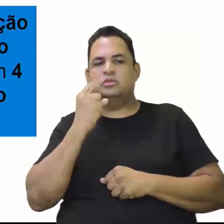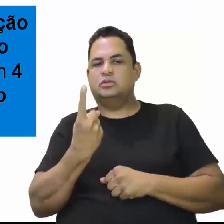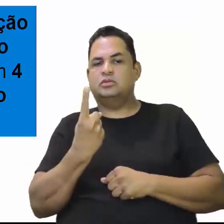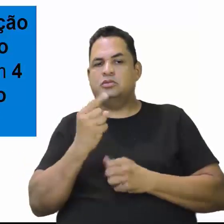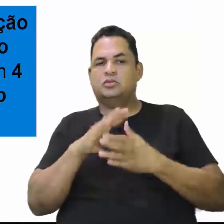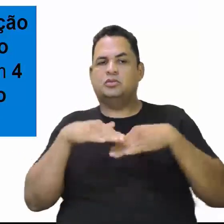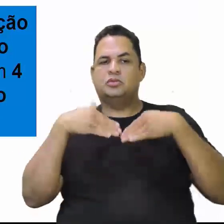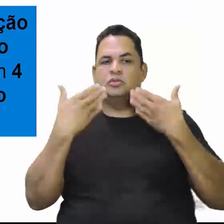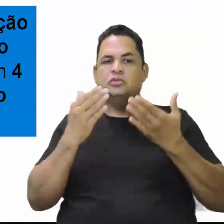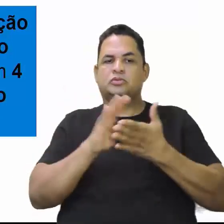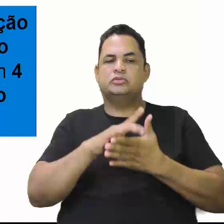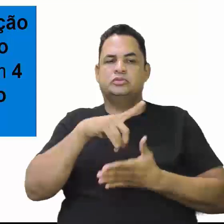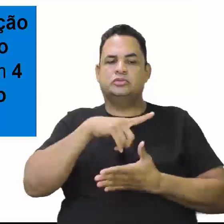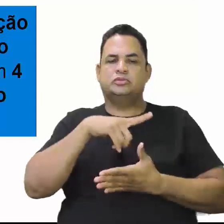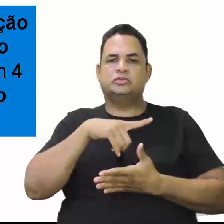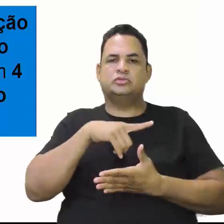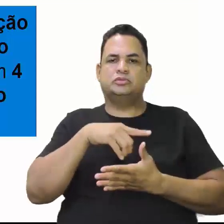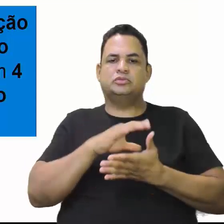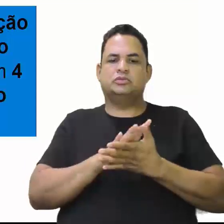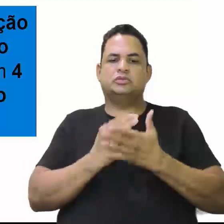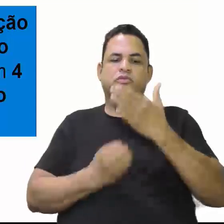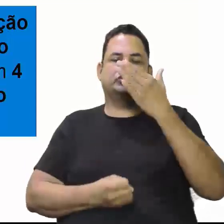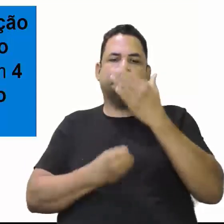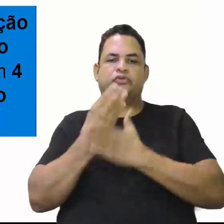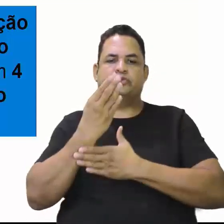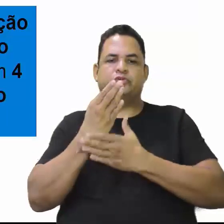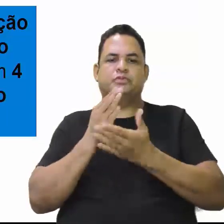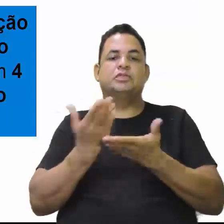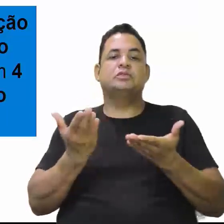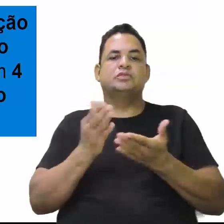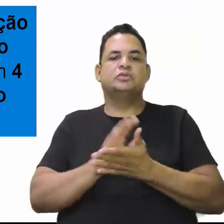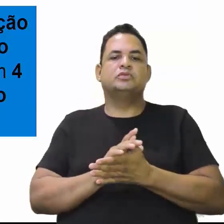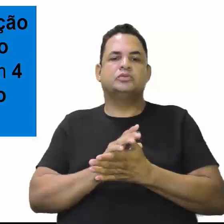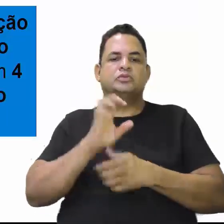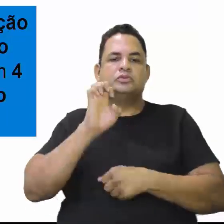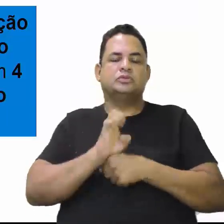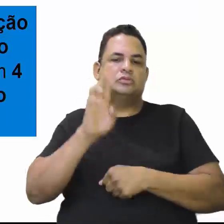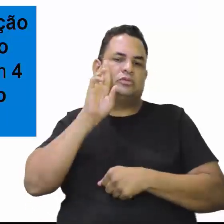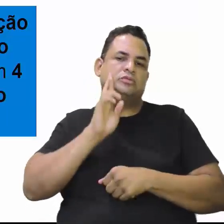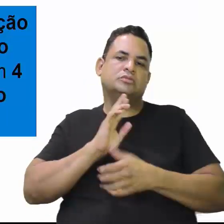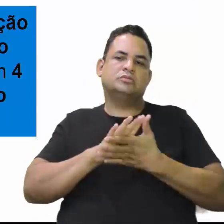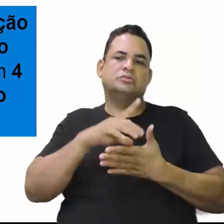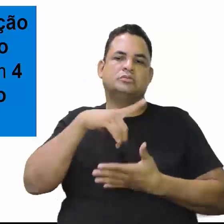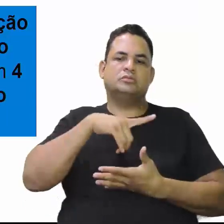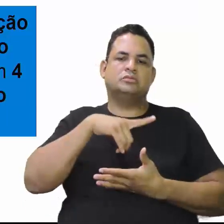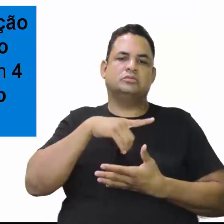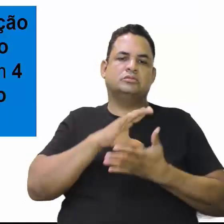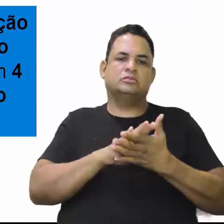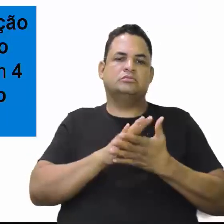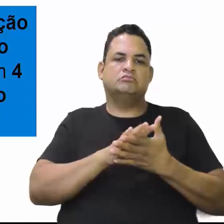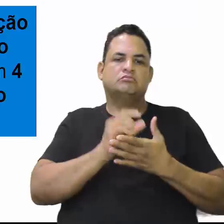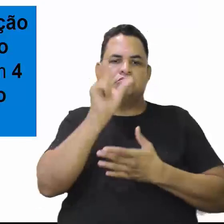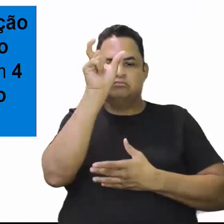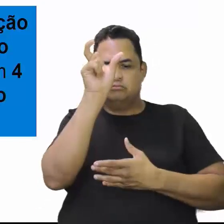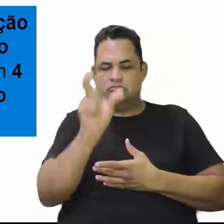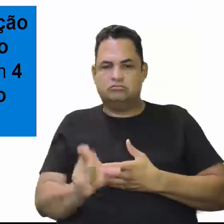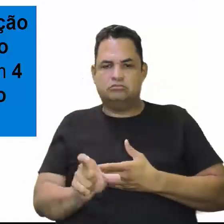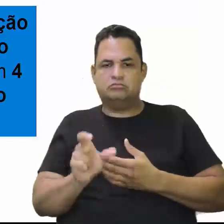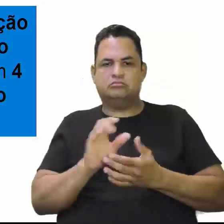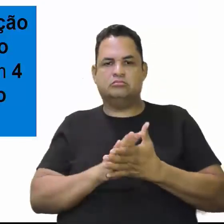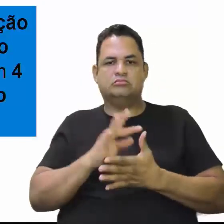quando nós temos aí a criação do estado de Rondônia, então, nós temos essa figura aí chamada